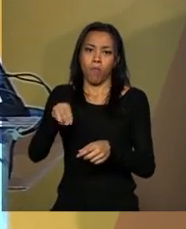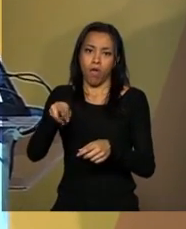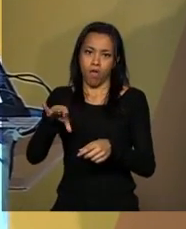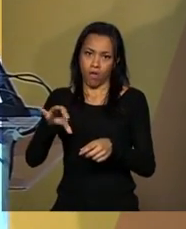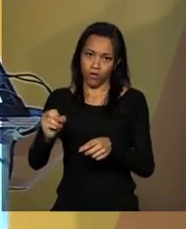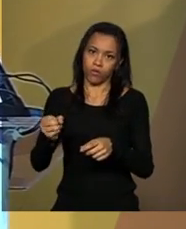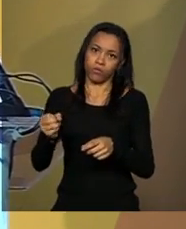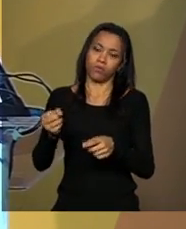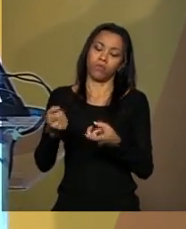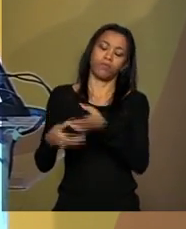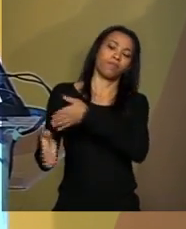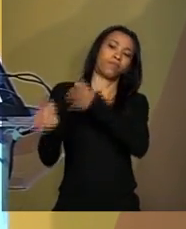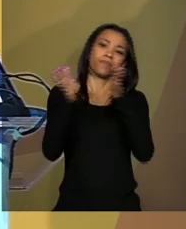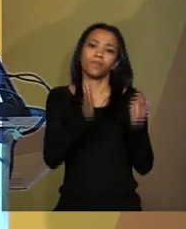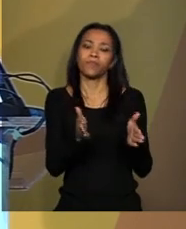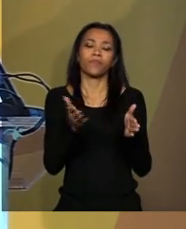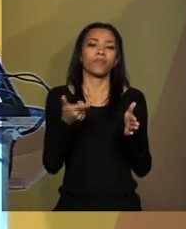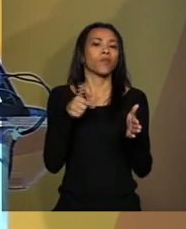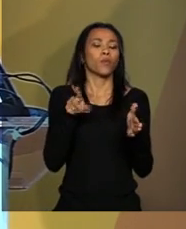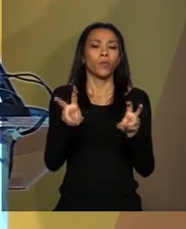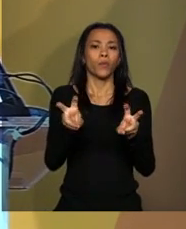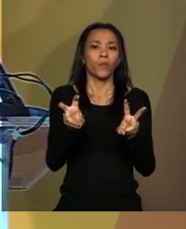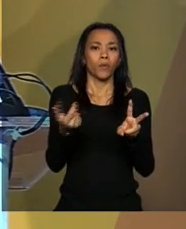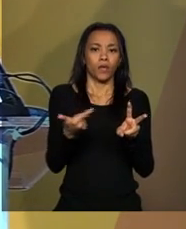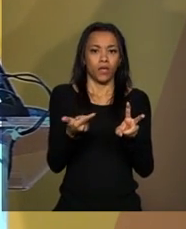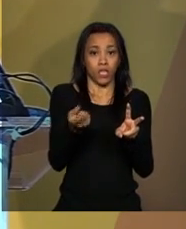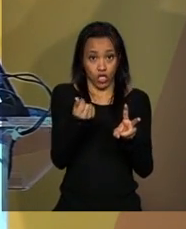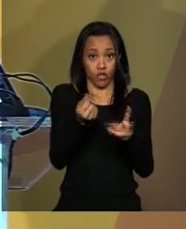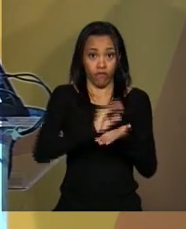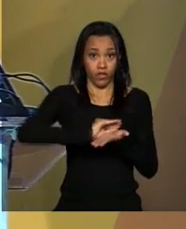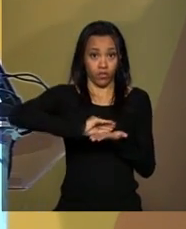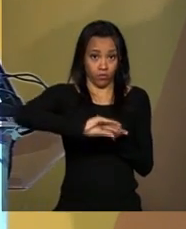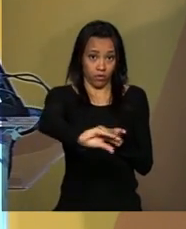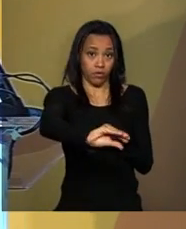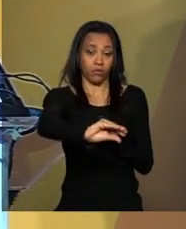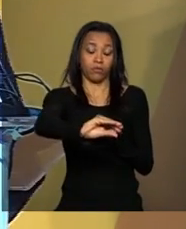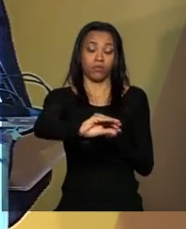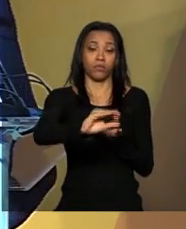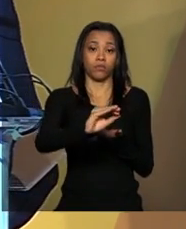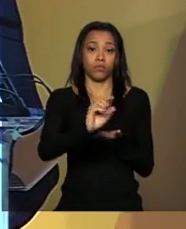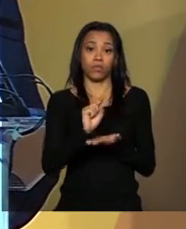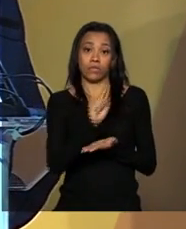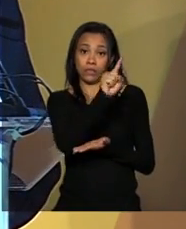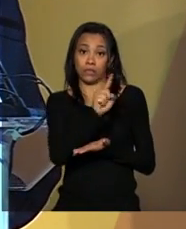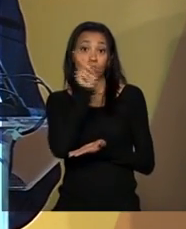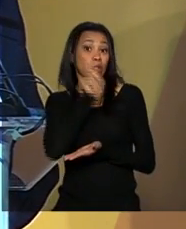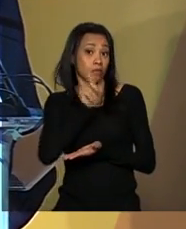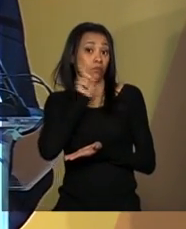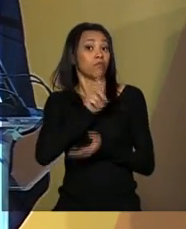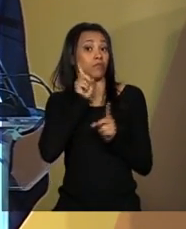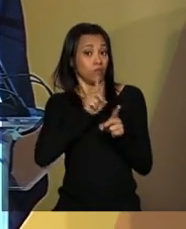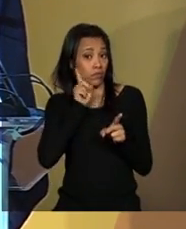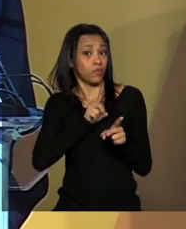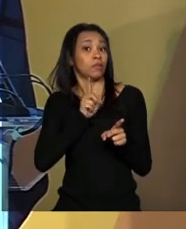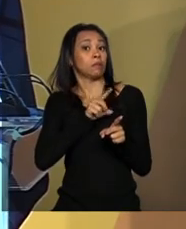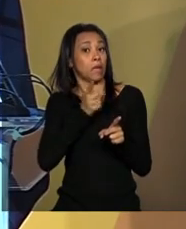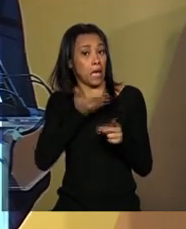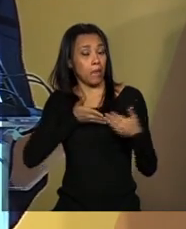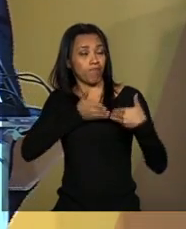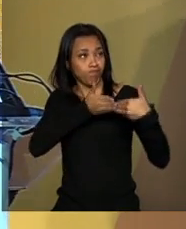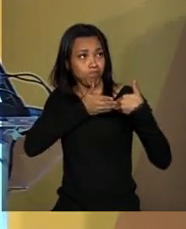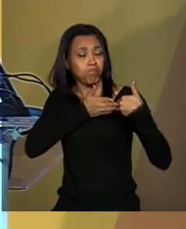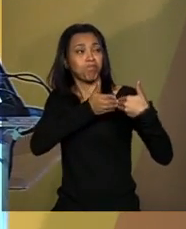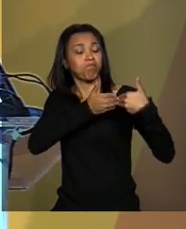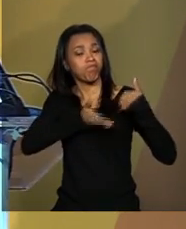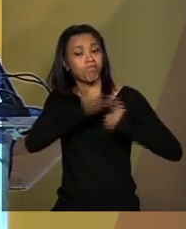nossas, quanto no que se refere aos investimentos, os Estados Unidos são um dos parceiros